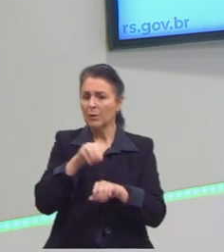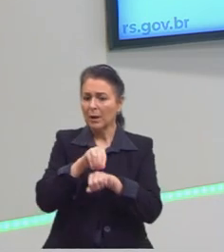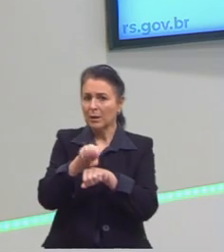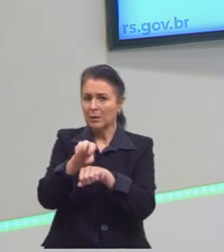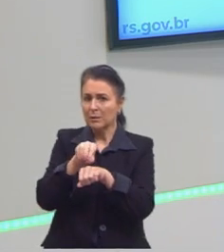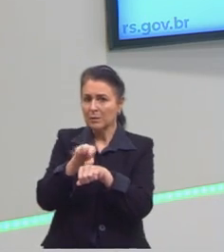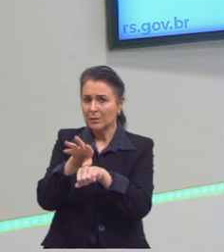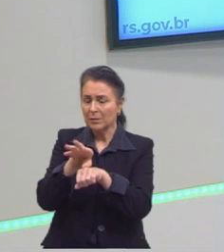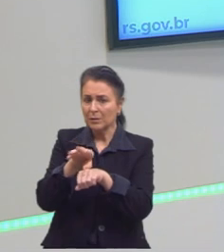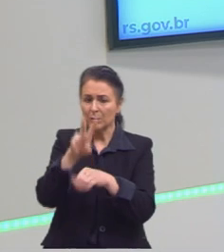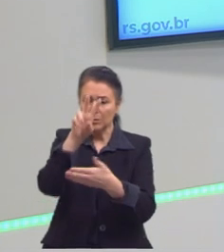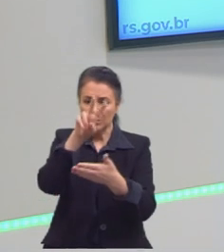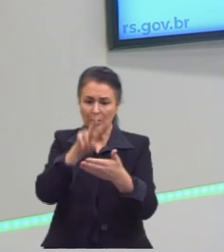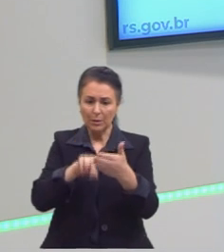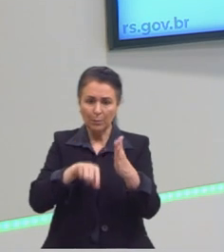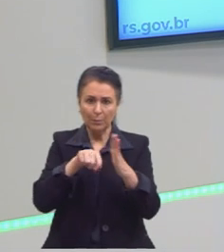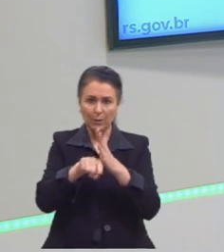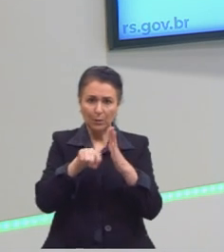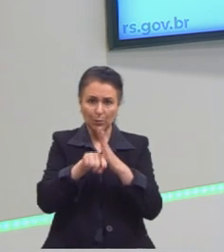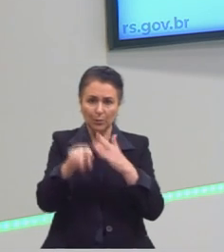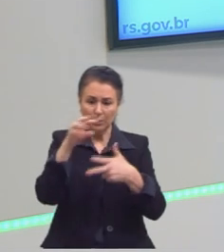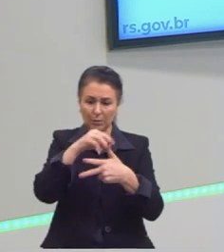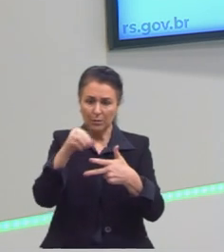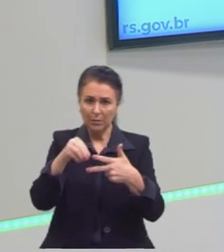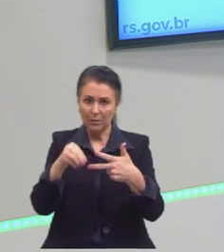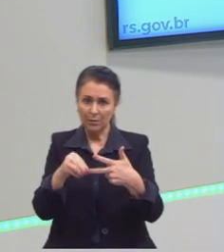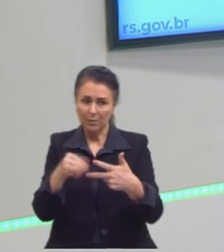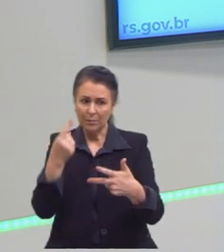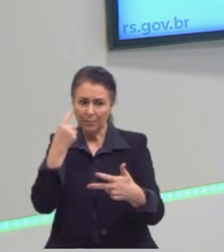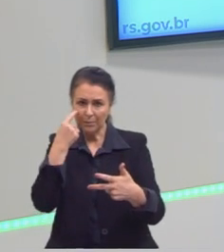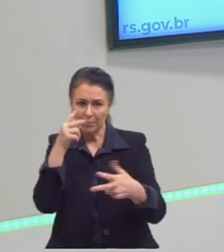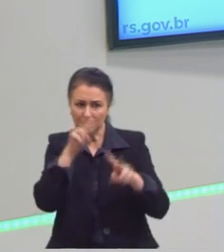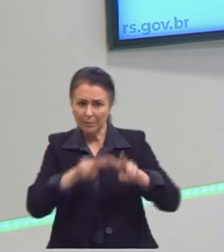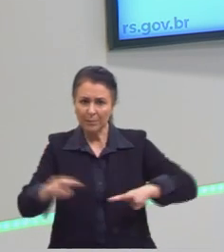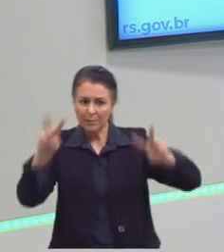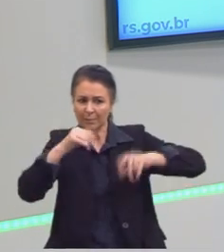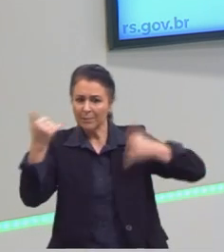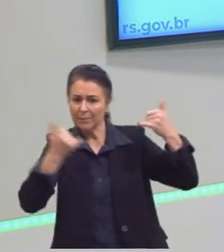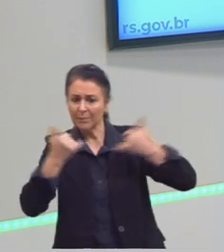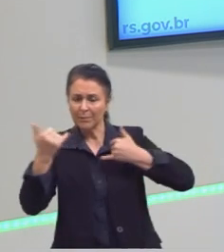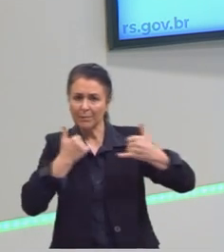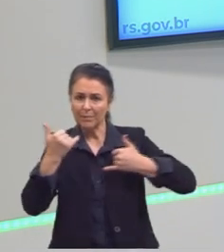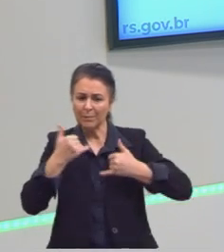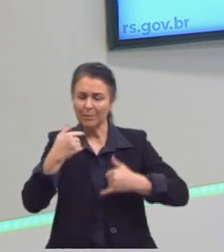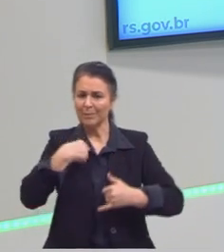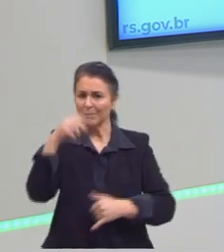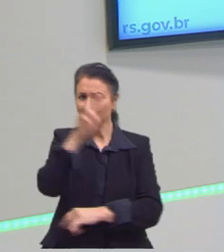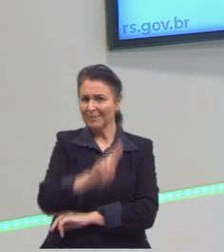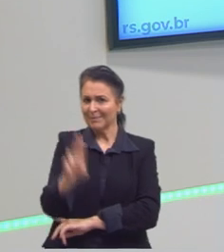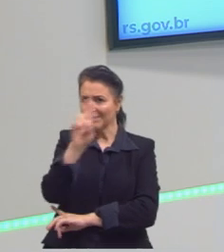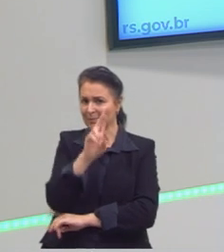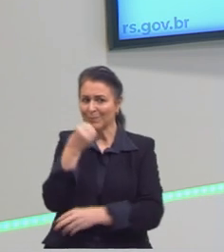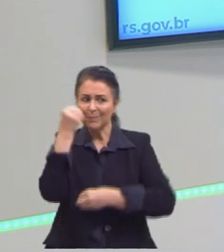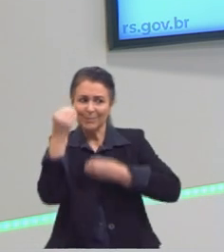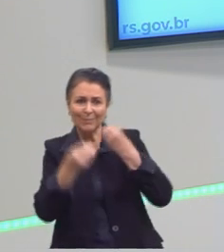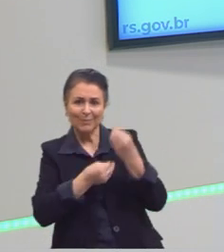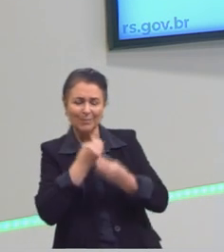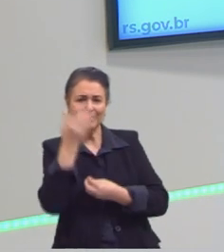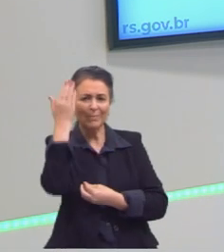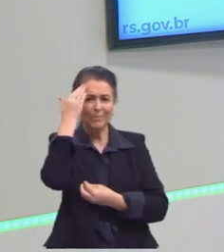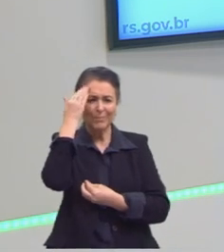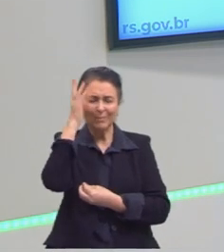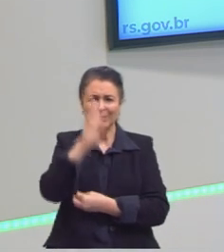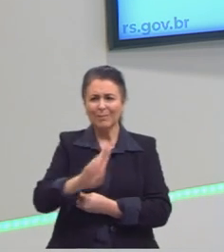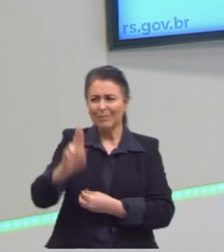gente lê, assim, a questão do Enem, às vezes fica difícil de visualizar as informações que eu vou ter que utilizar, ou como que eu sei o que eu